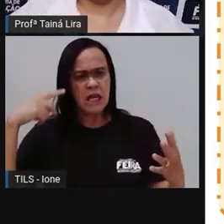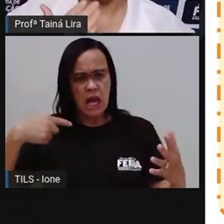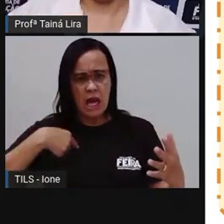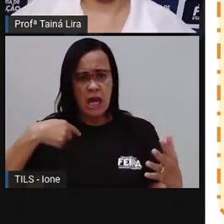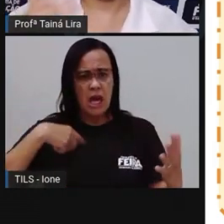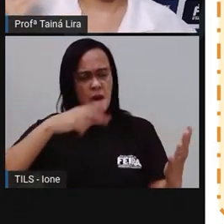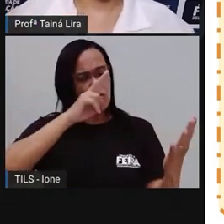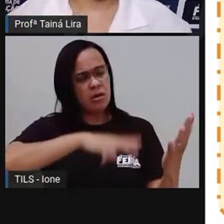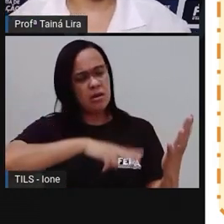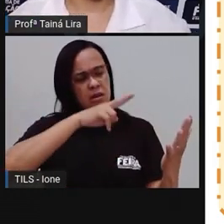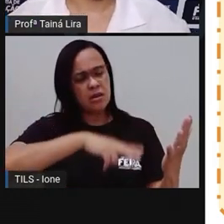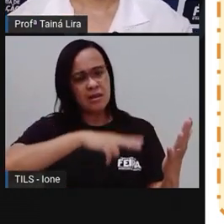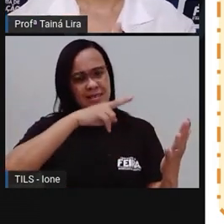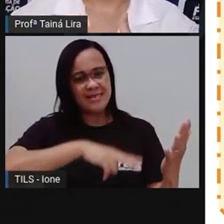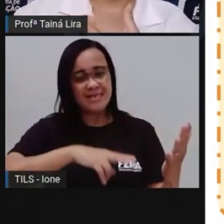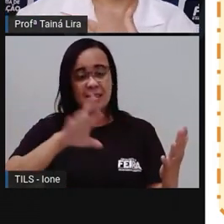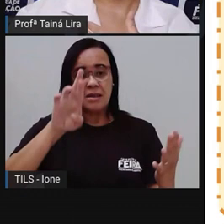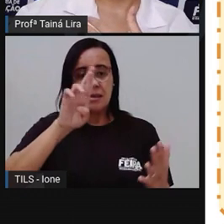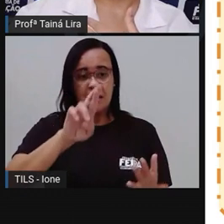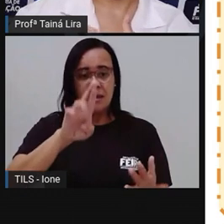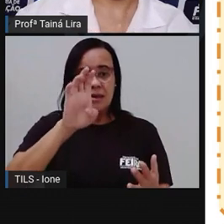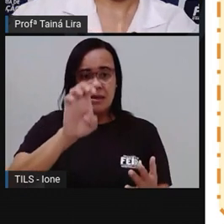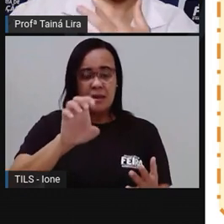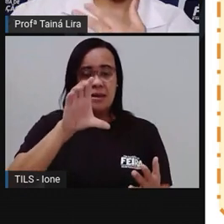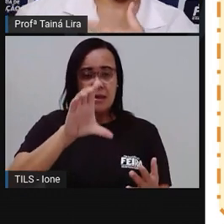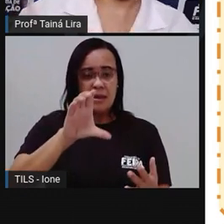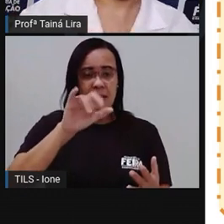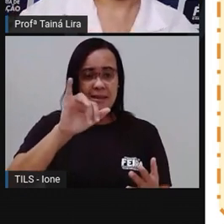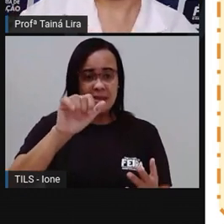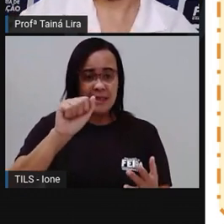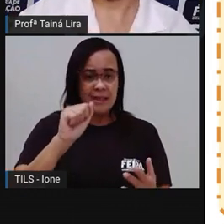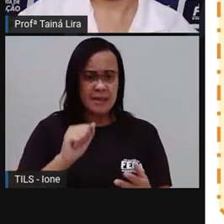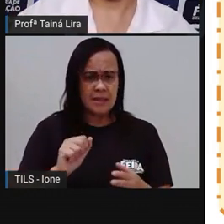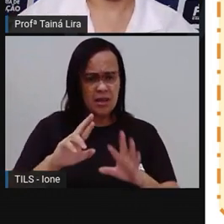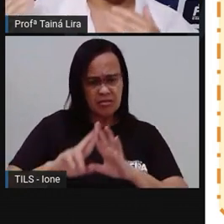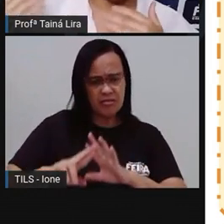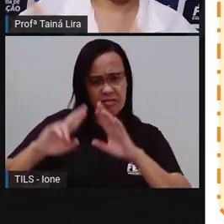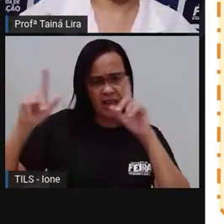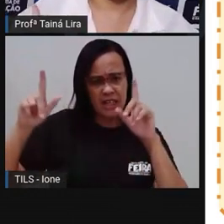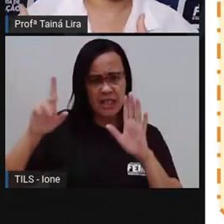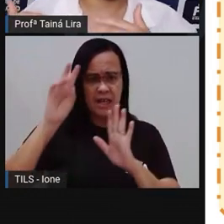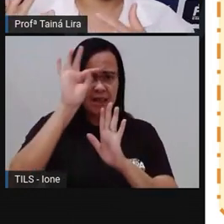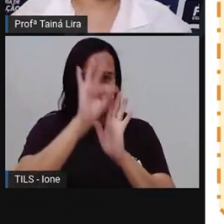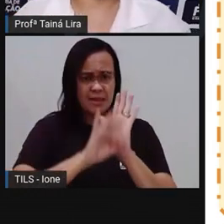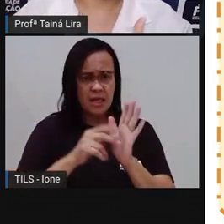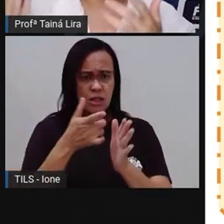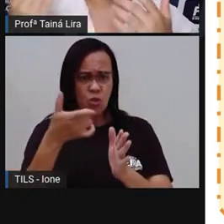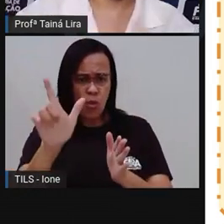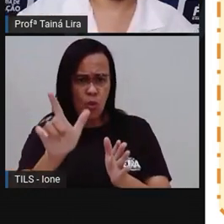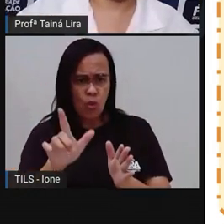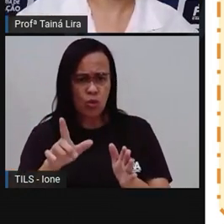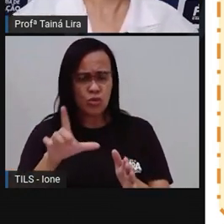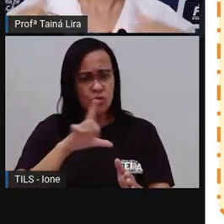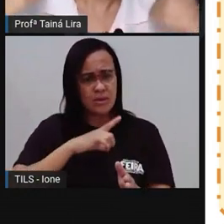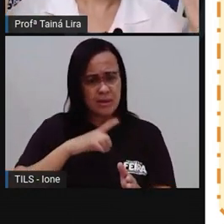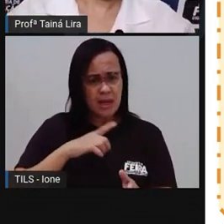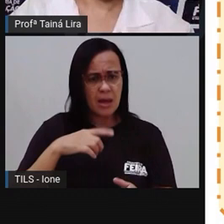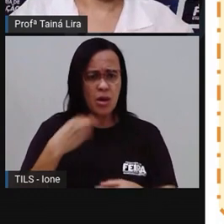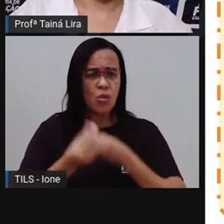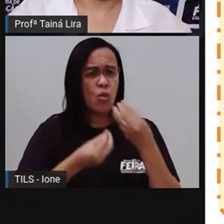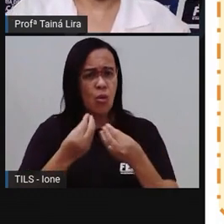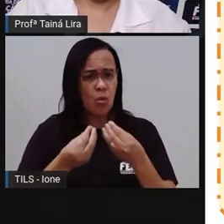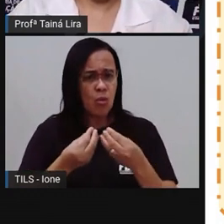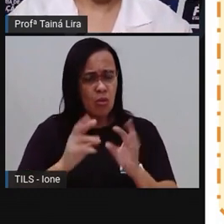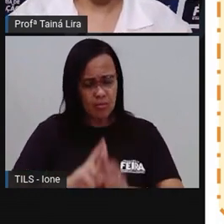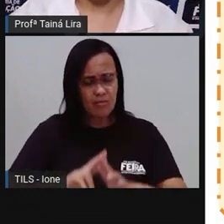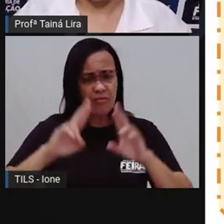que uma receita é diferente, por exemplo, de uma parlenda, que nós já trabalhamos aí, parlenda, nós já trabalhamos poemas, por que que